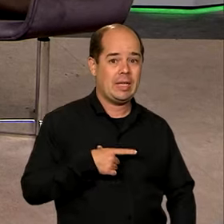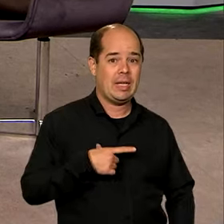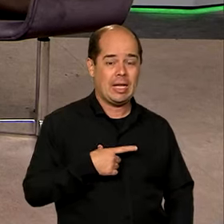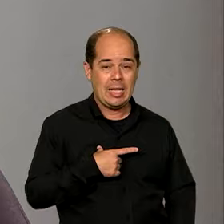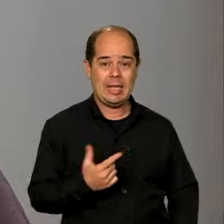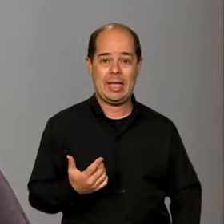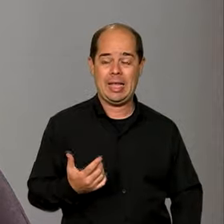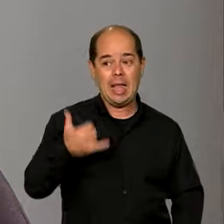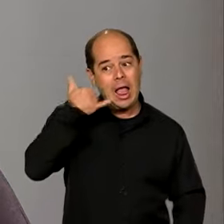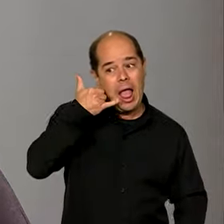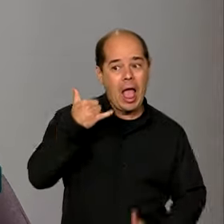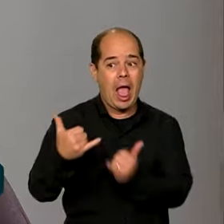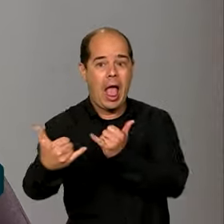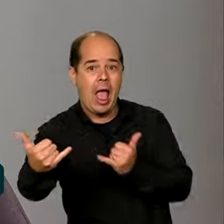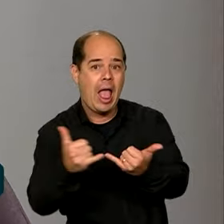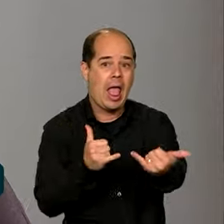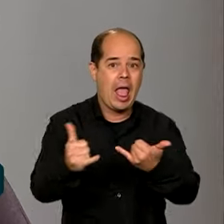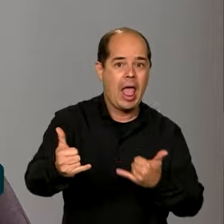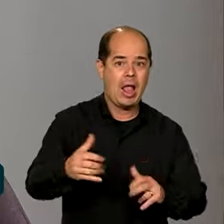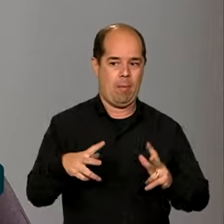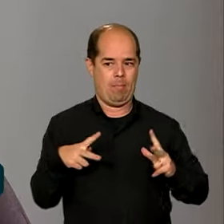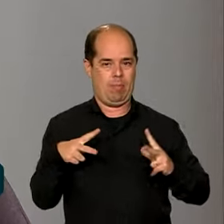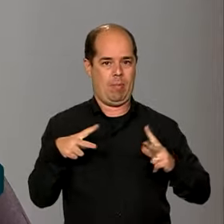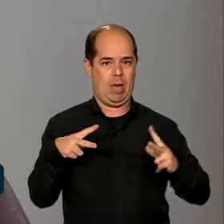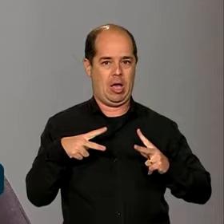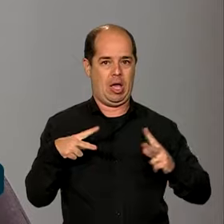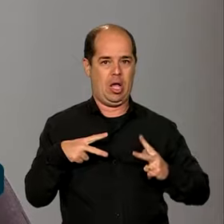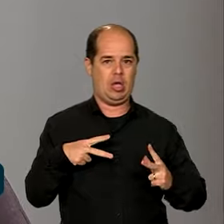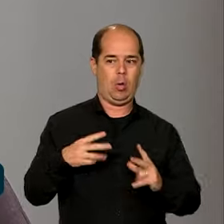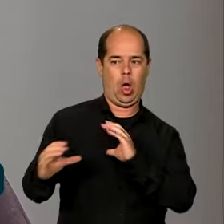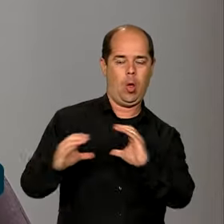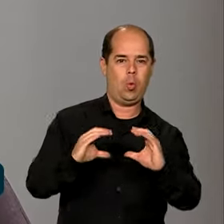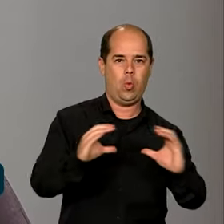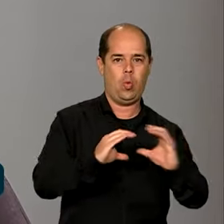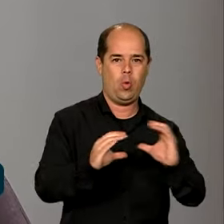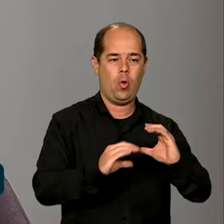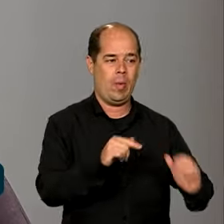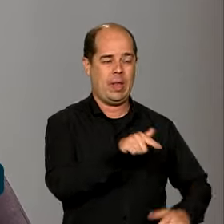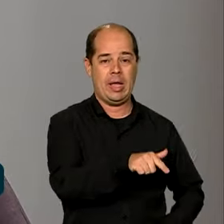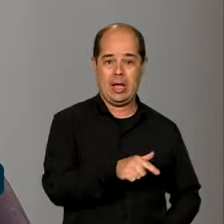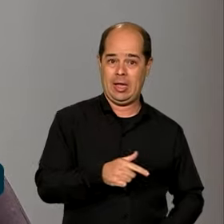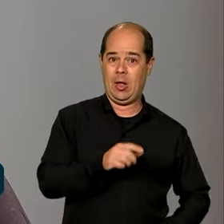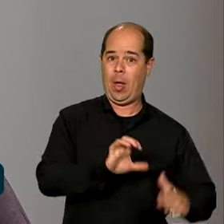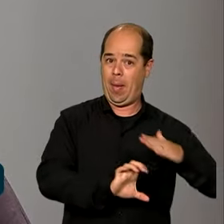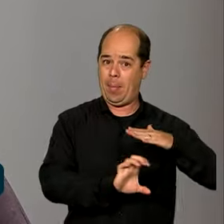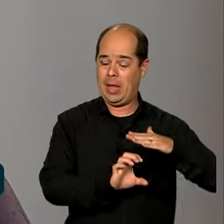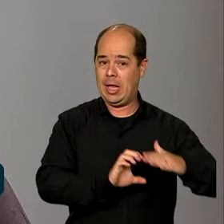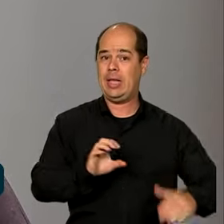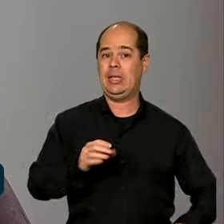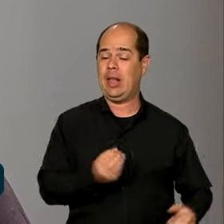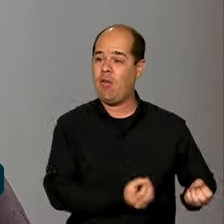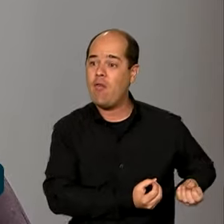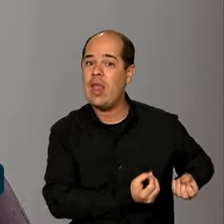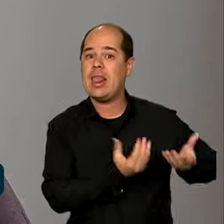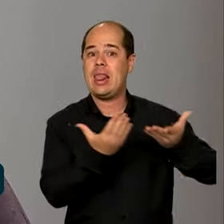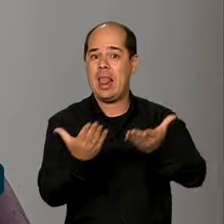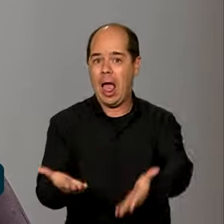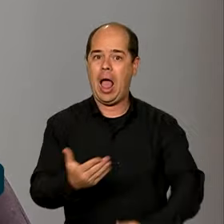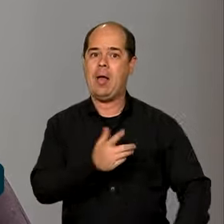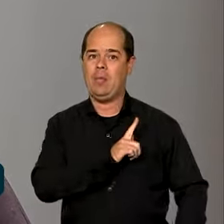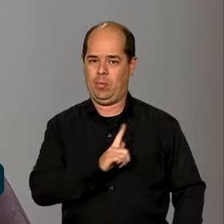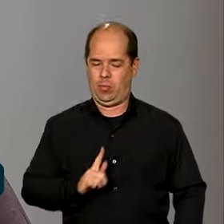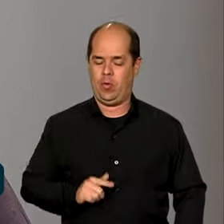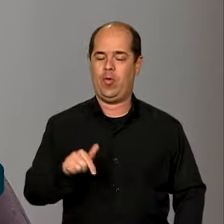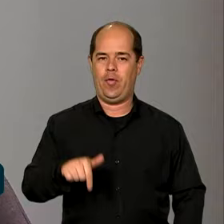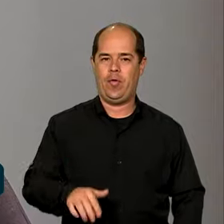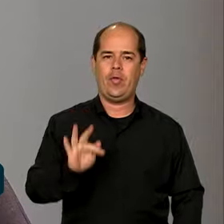comunicação, um novo serviço que a Telebrás vai oferecer para a administração pública federal. Eu peço que você explique o que é